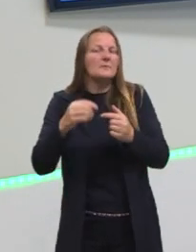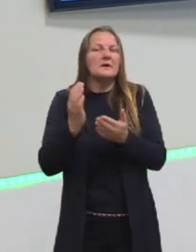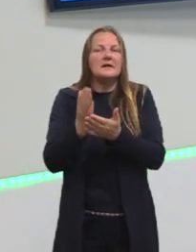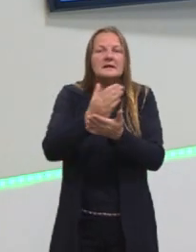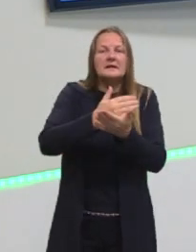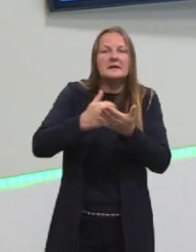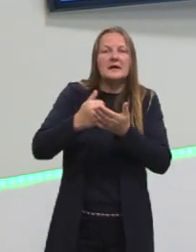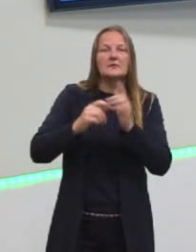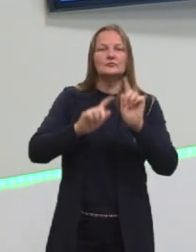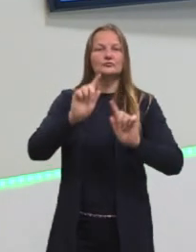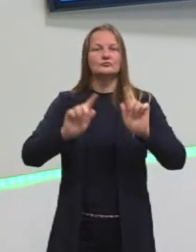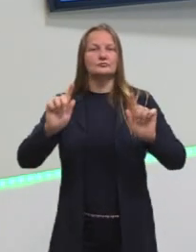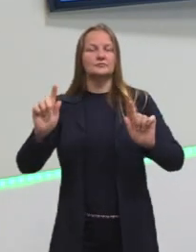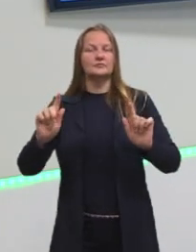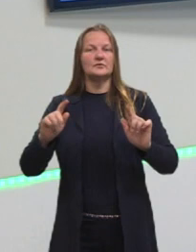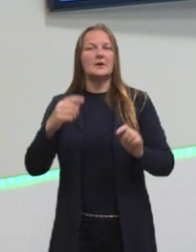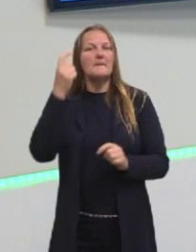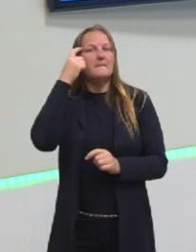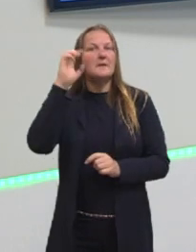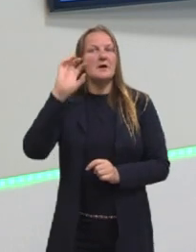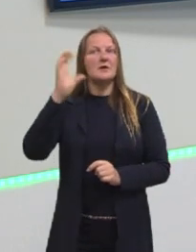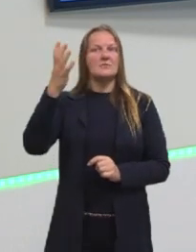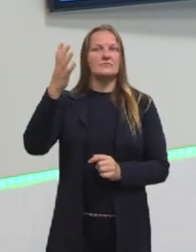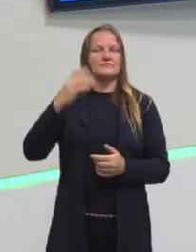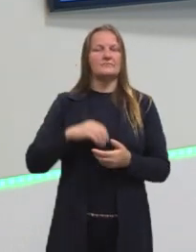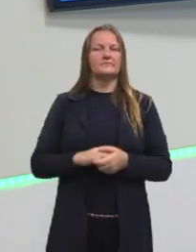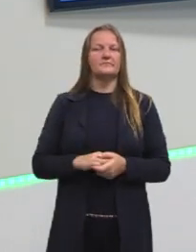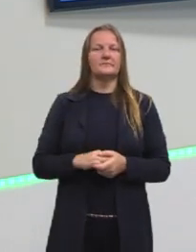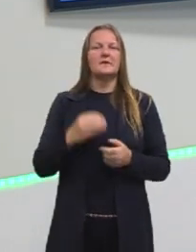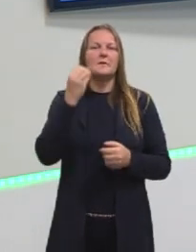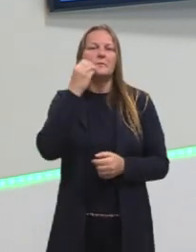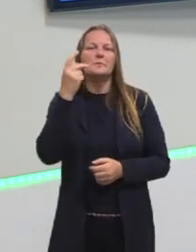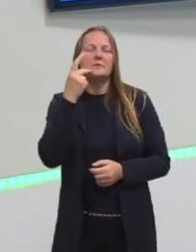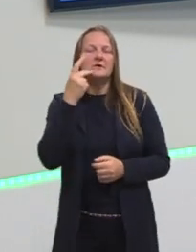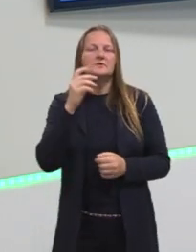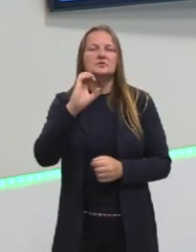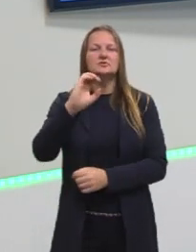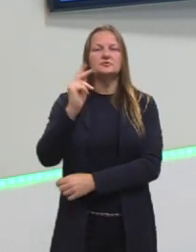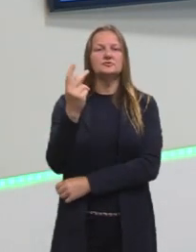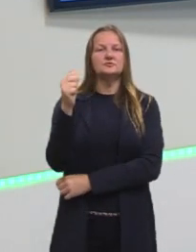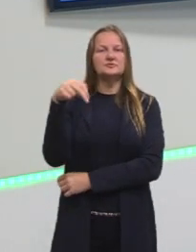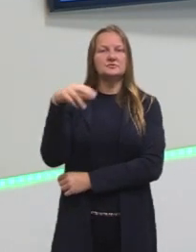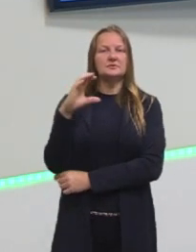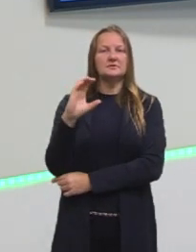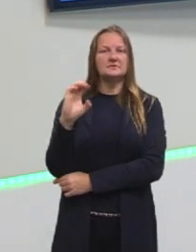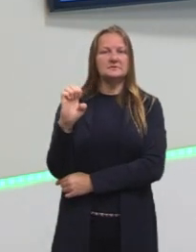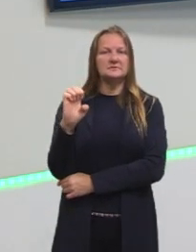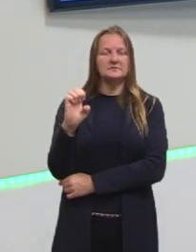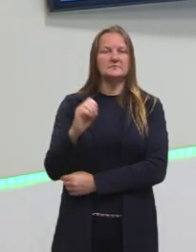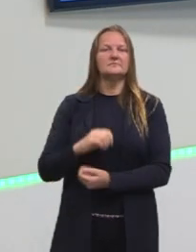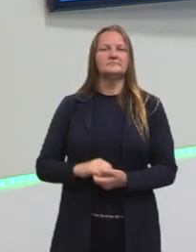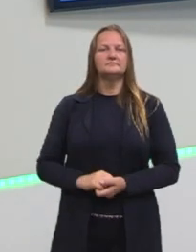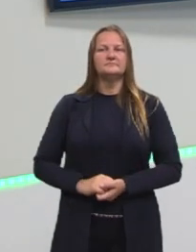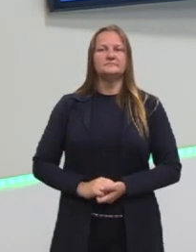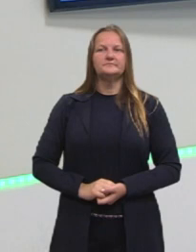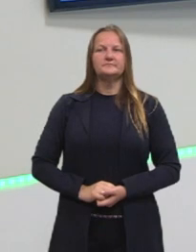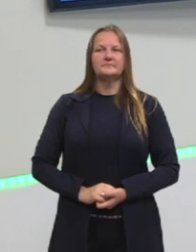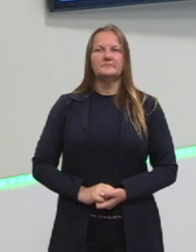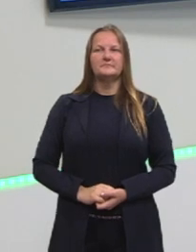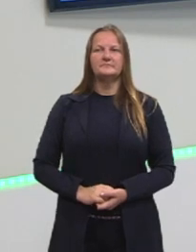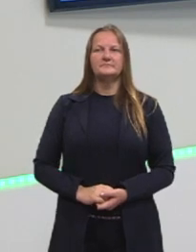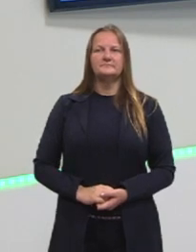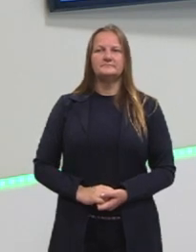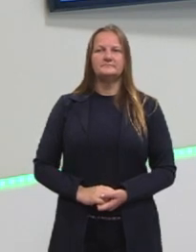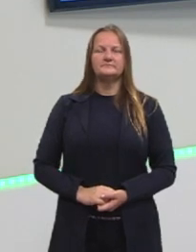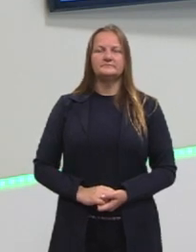estatístico e também ligado à probabilidade, quais as chances de ocorrer determinado evento. E aí entra